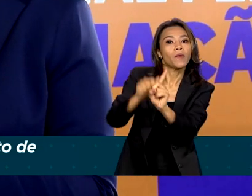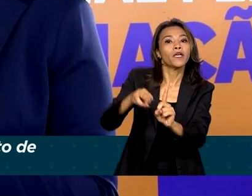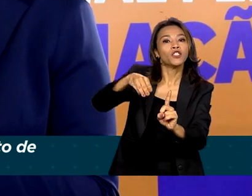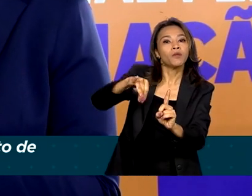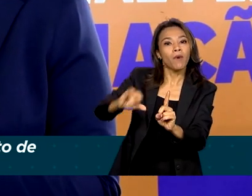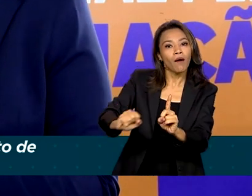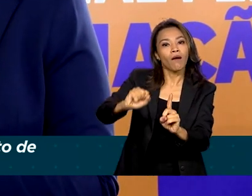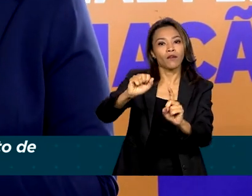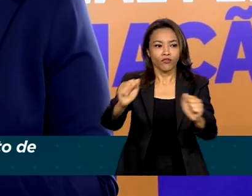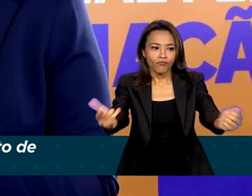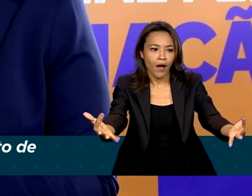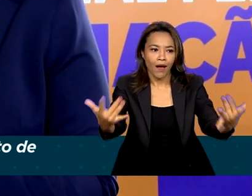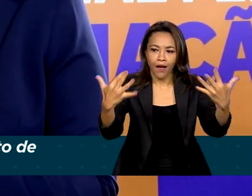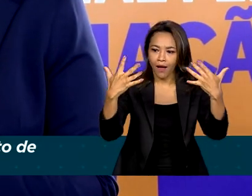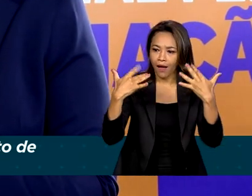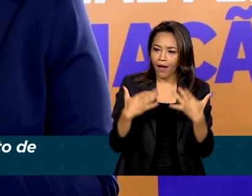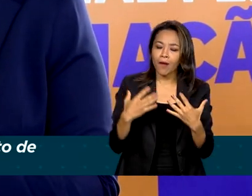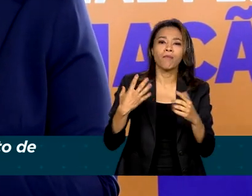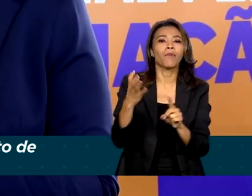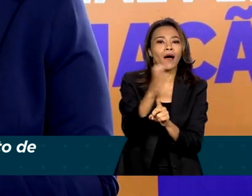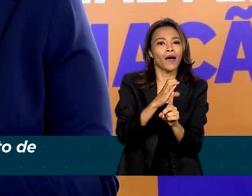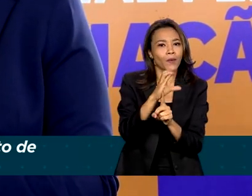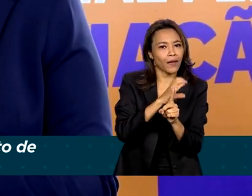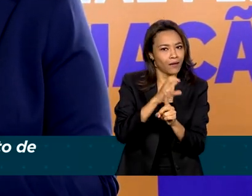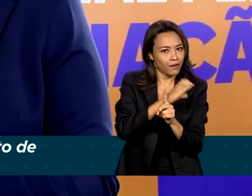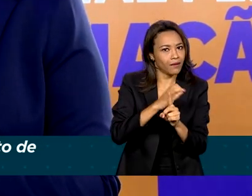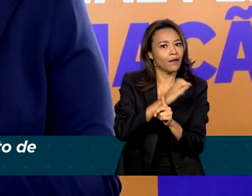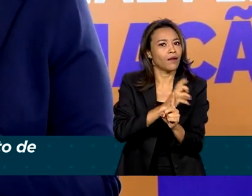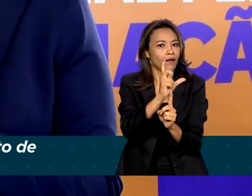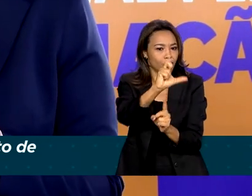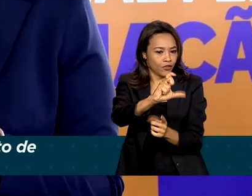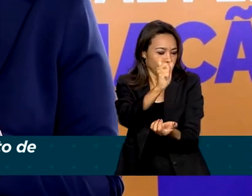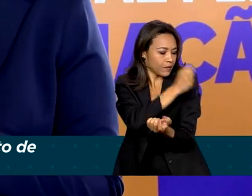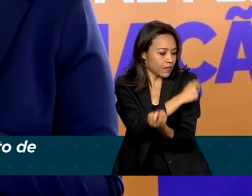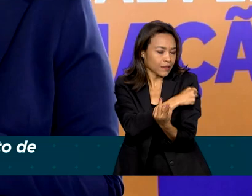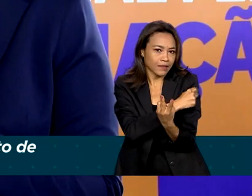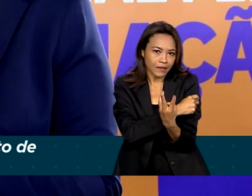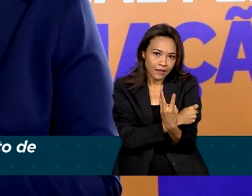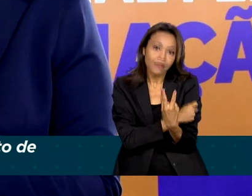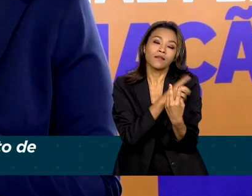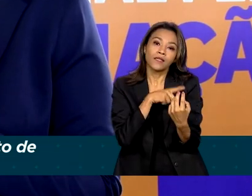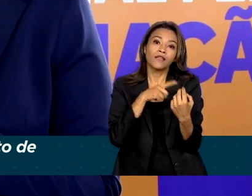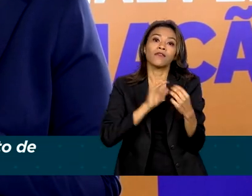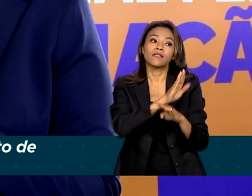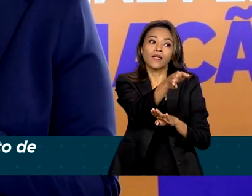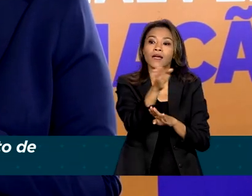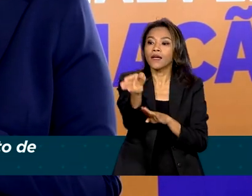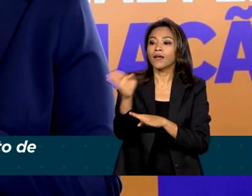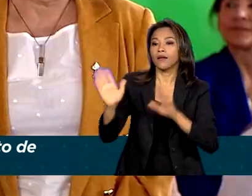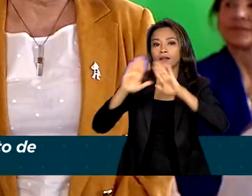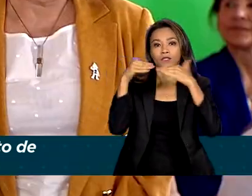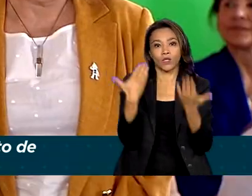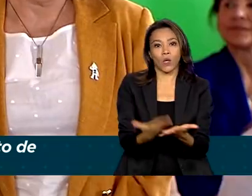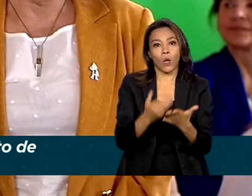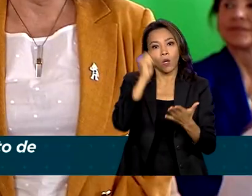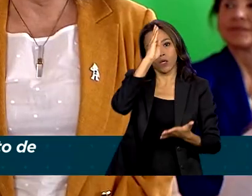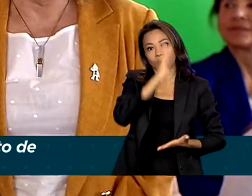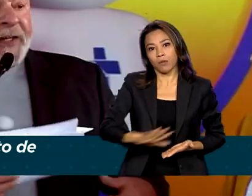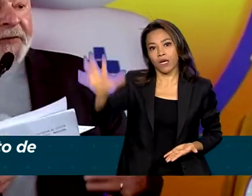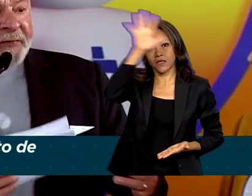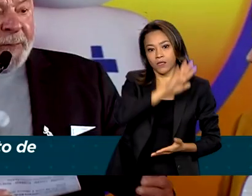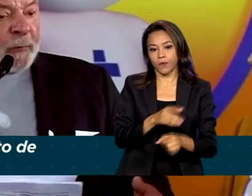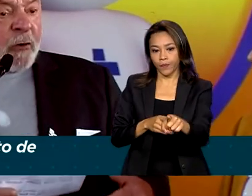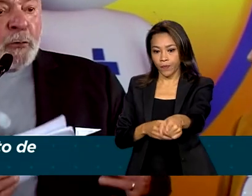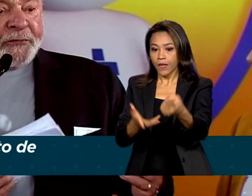será chamada para atualizar a caderneta de vacinação, com ações nas escolas de todo o país. Doenças que